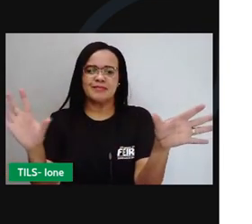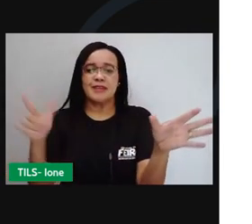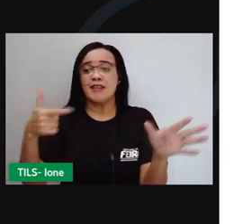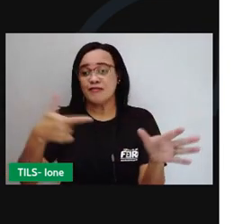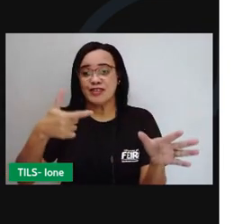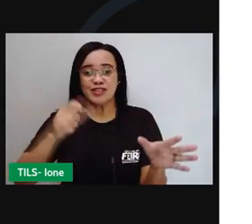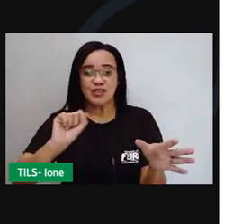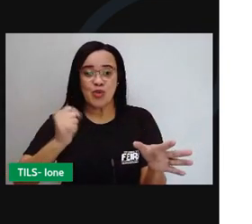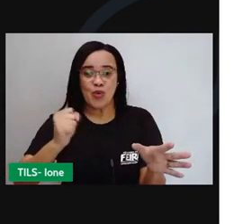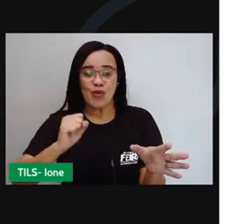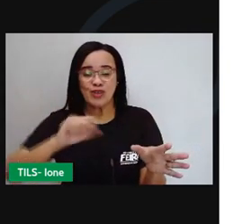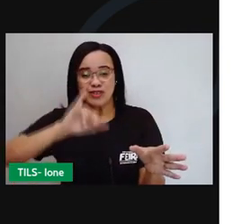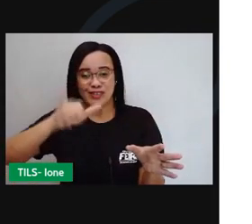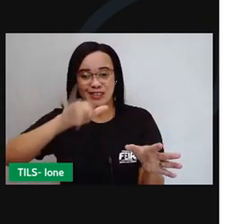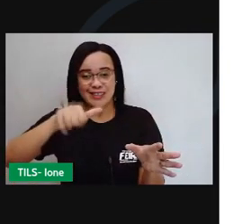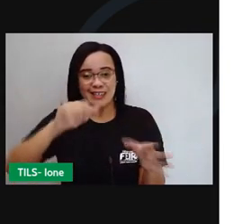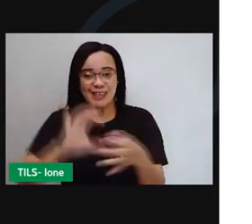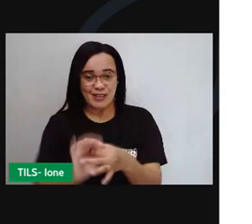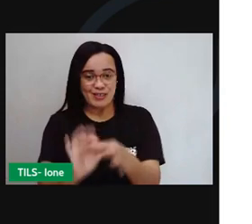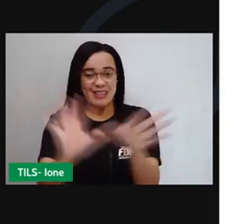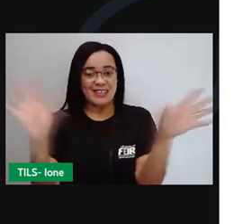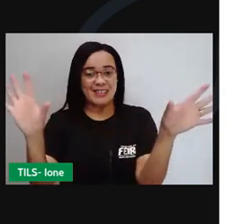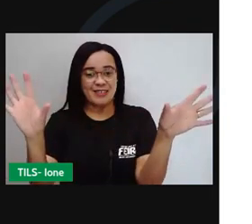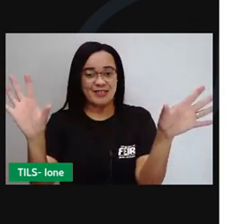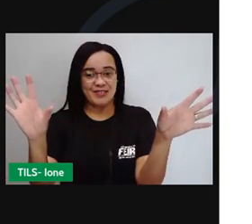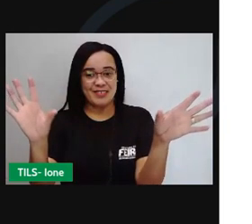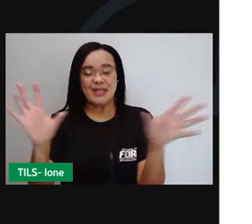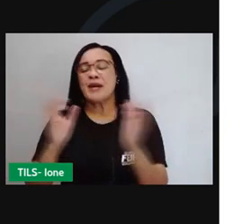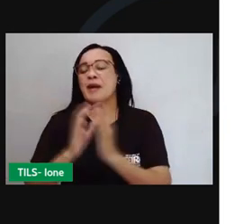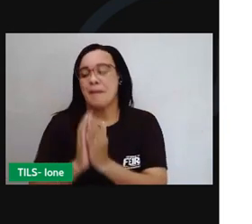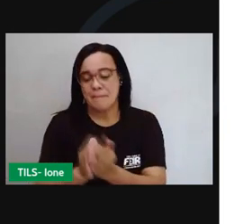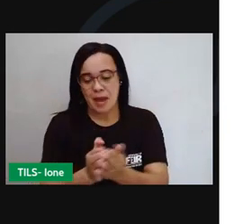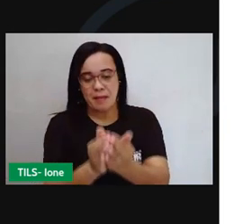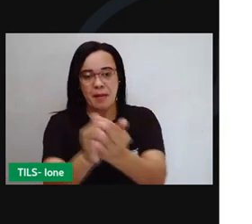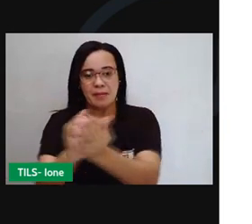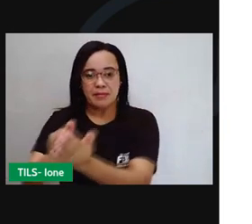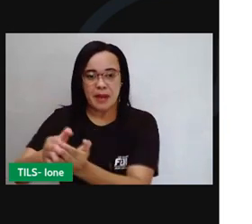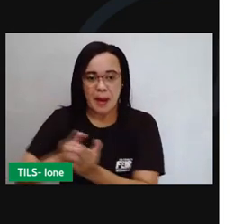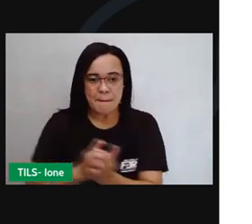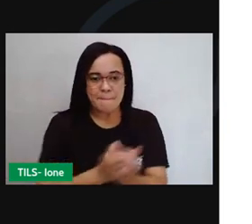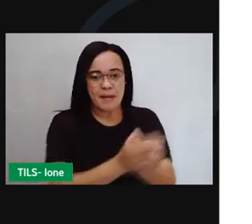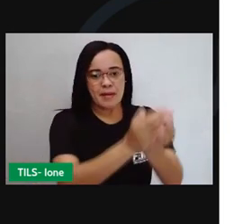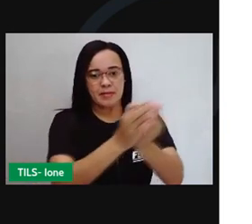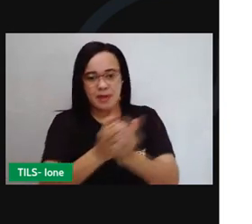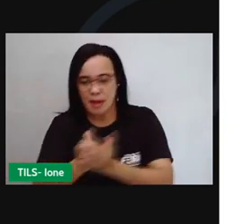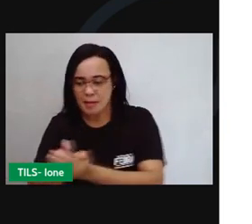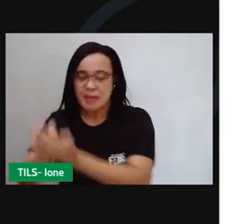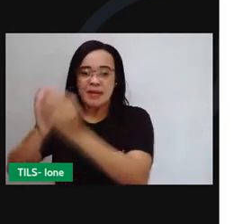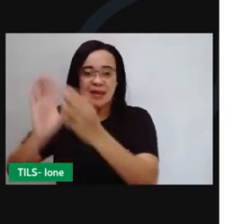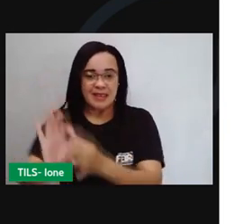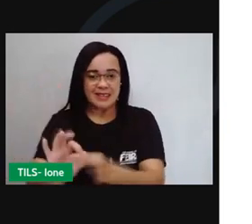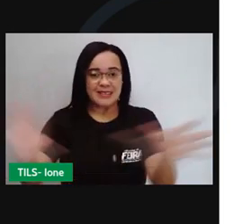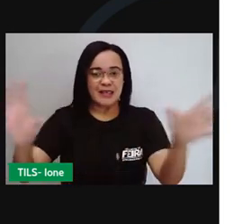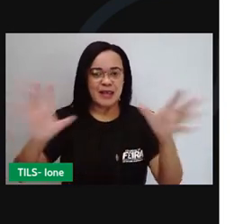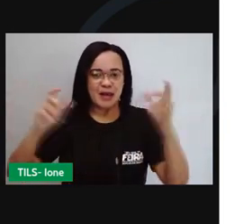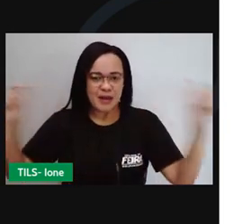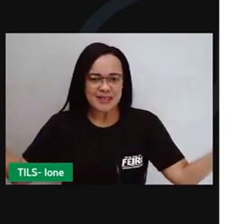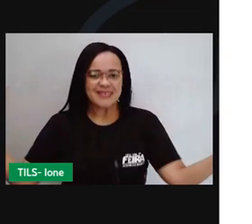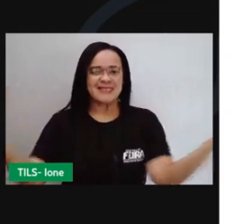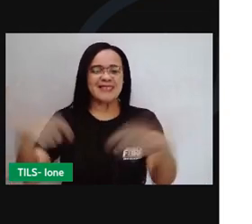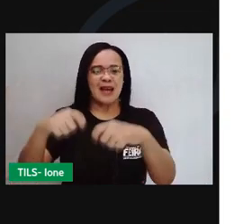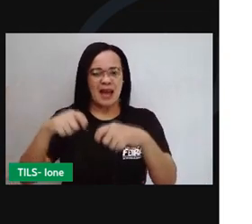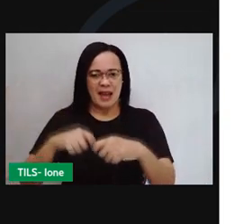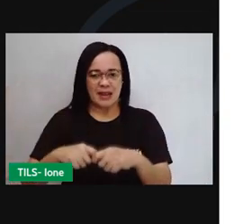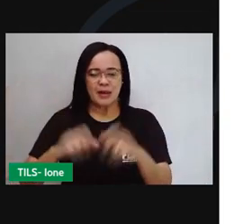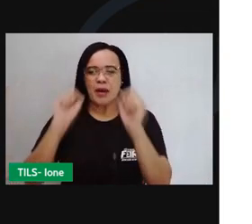admissíveis nas alfândegas todos e quaisquer gêneros das potências que se conservam em paz e harmonia com a minha